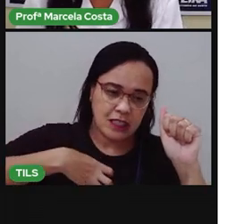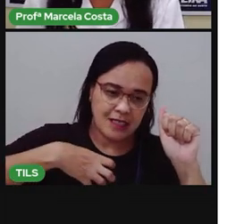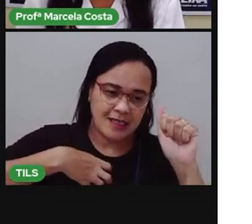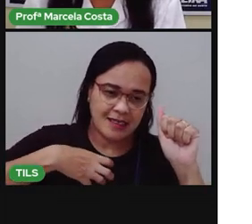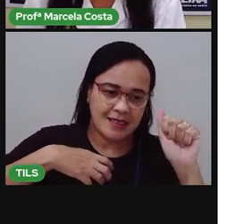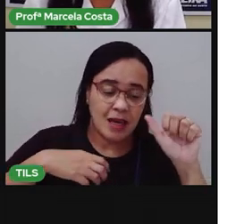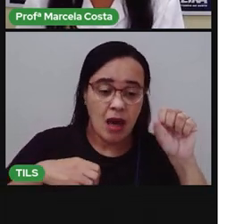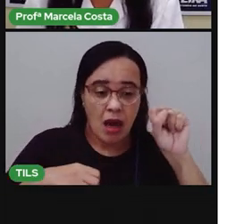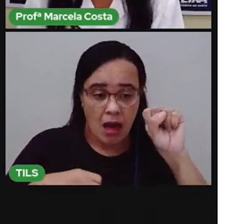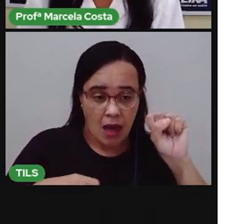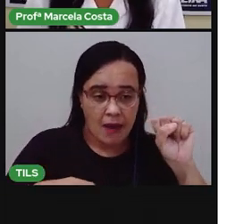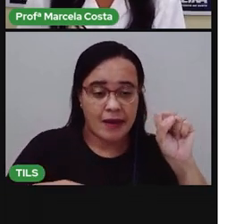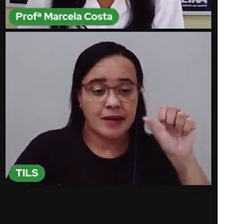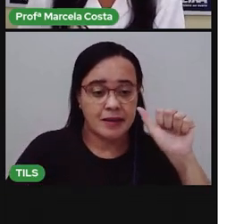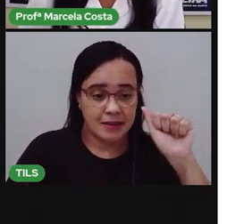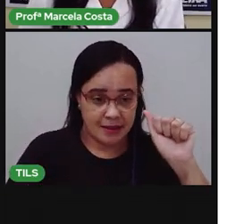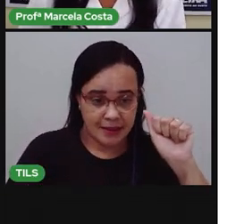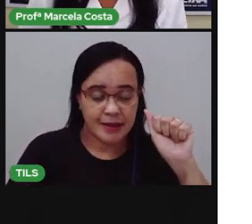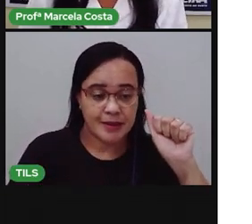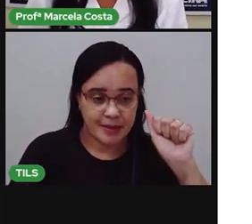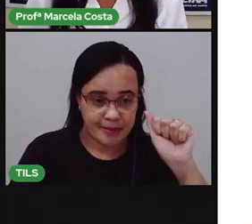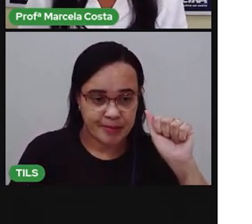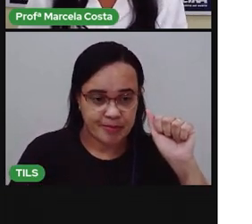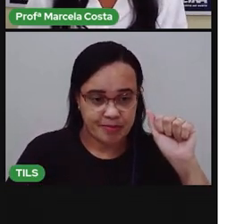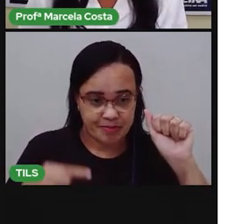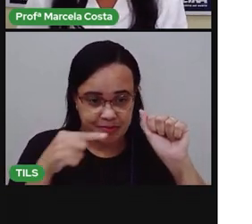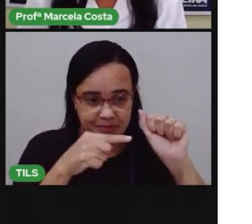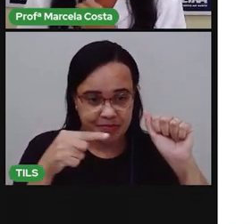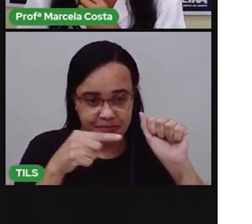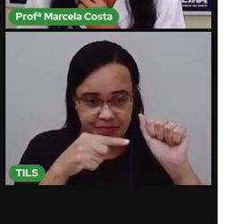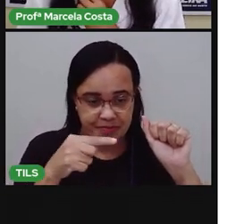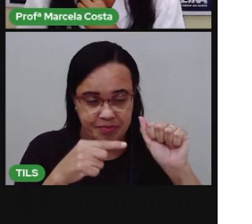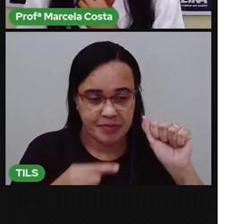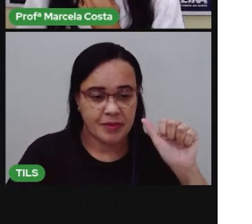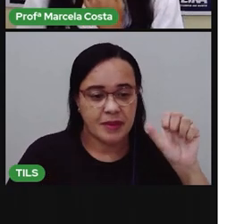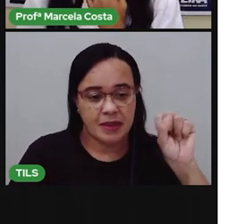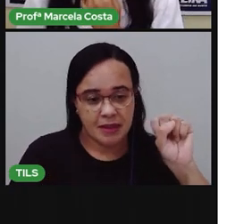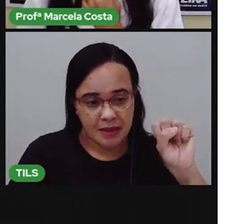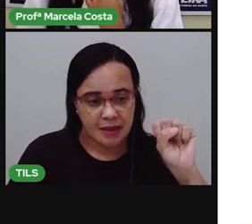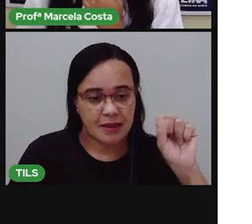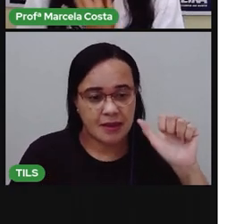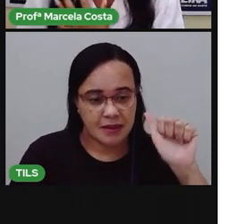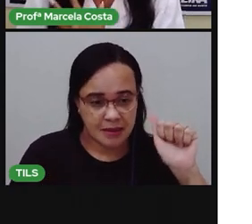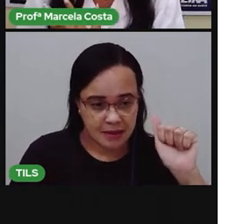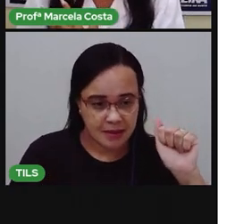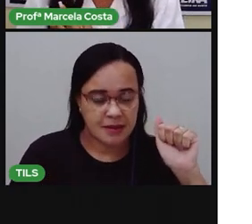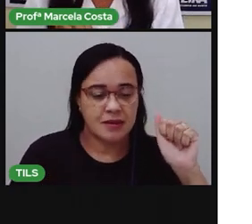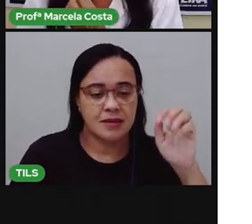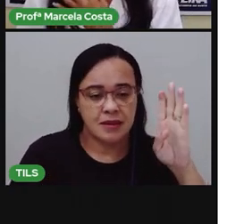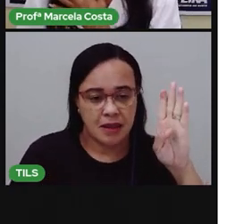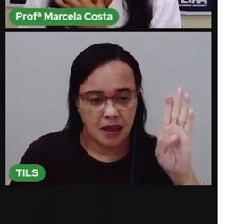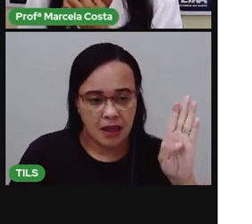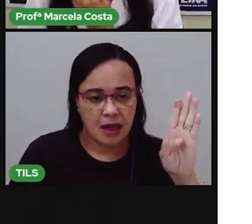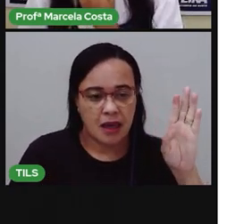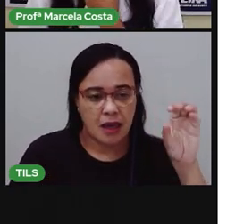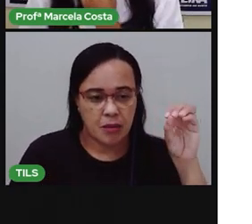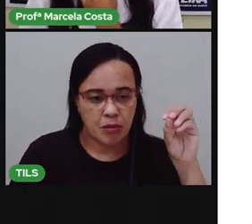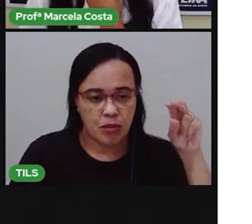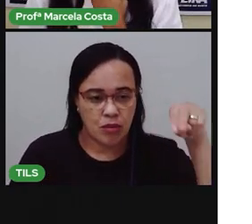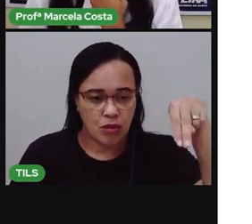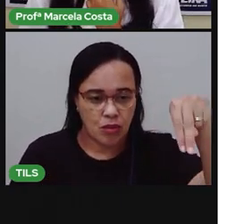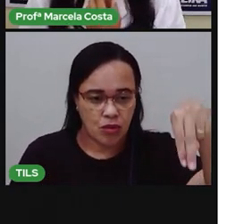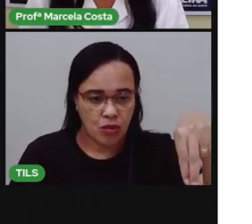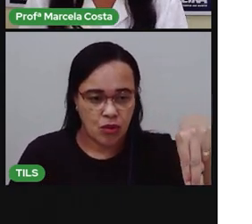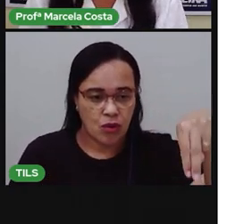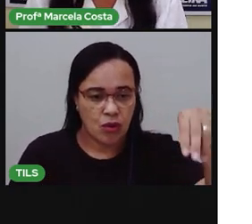Observe que nessa palavra, quando você fala sabonete, sabonete, você escuta